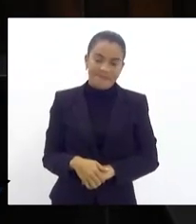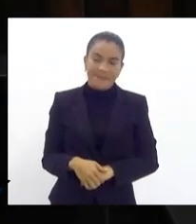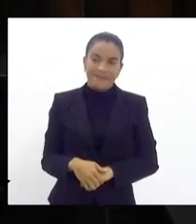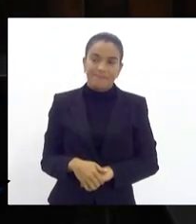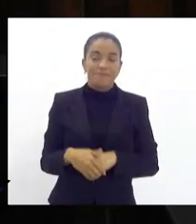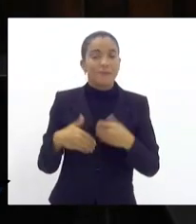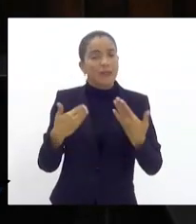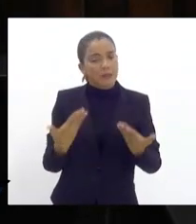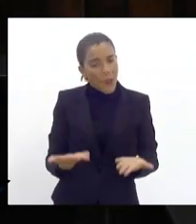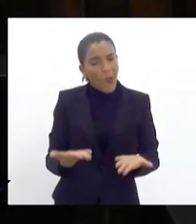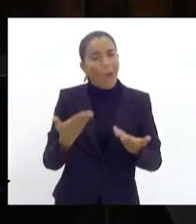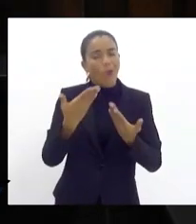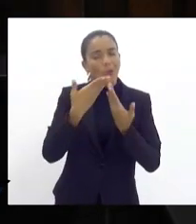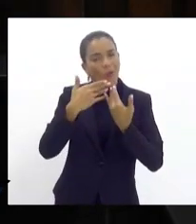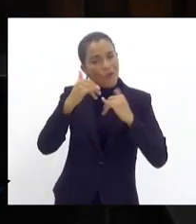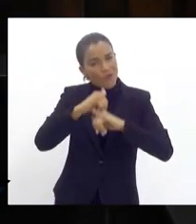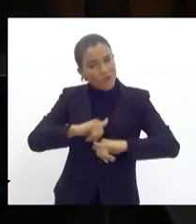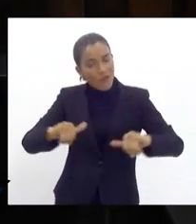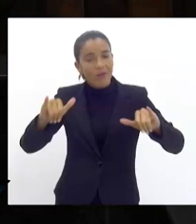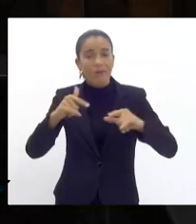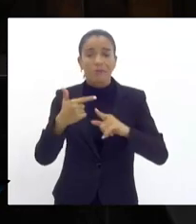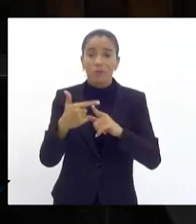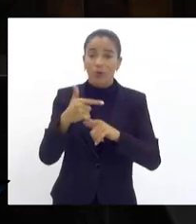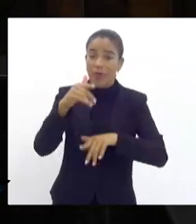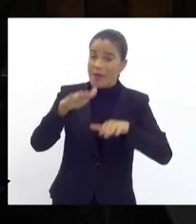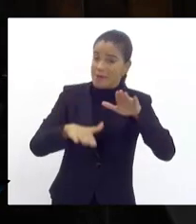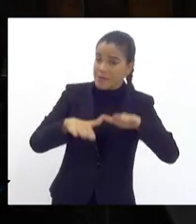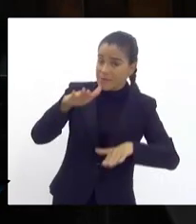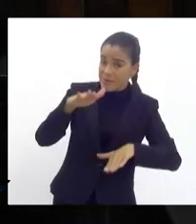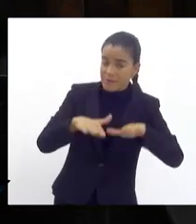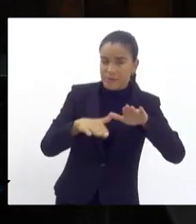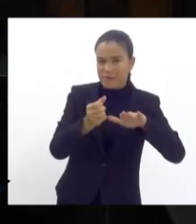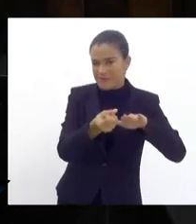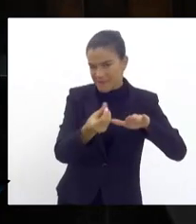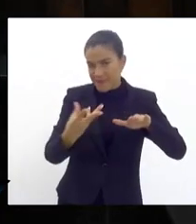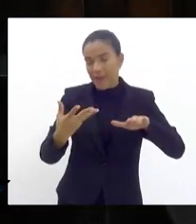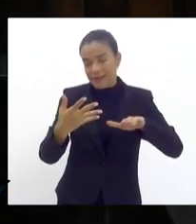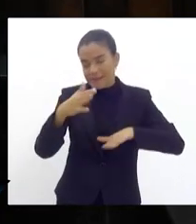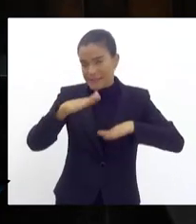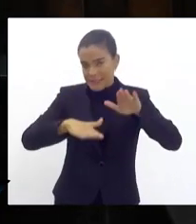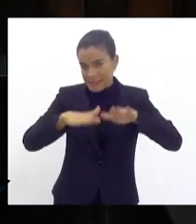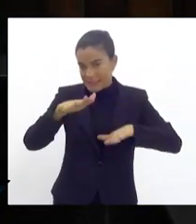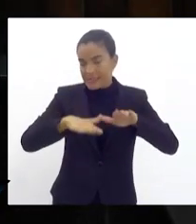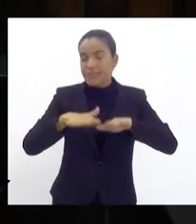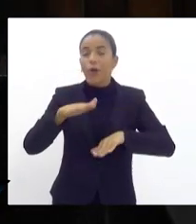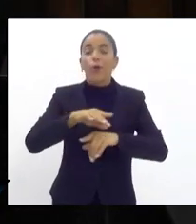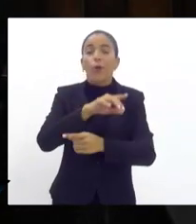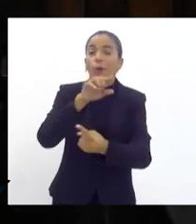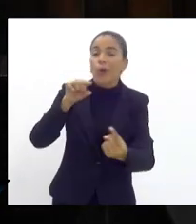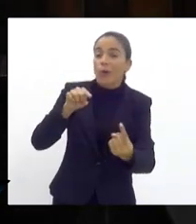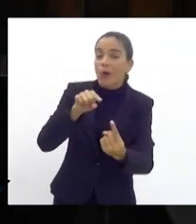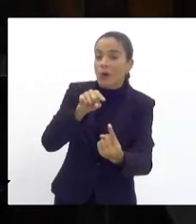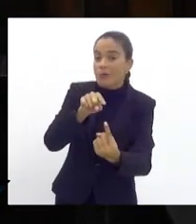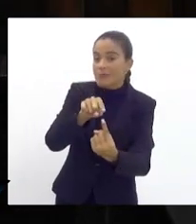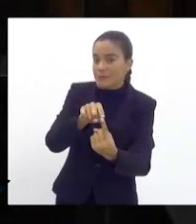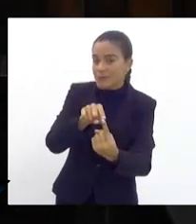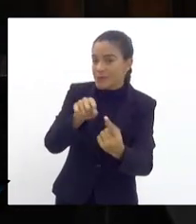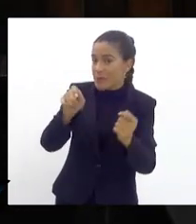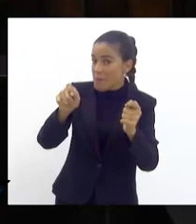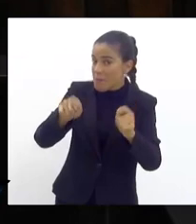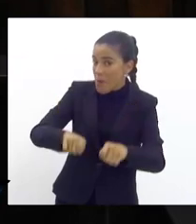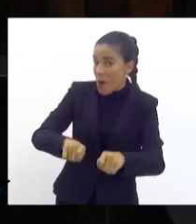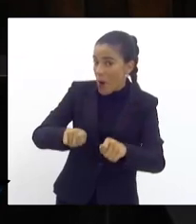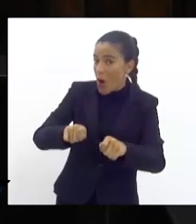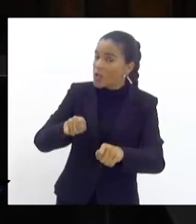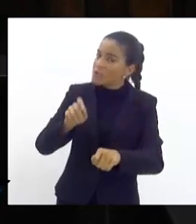Então, estou dizendo isso, presidente, porque muitas vezes o objetivo pode ser